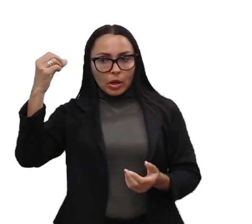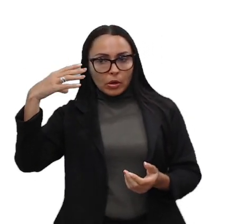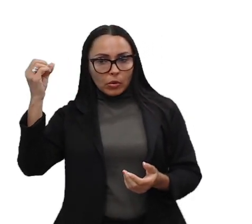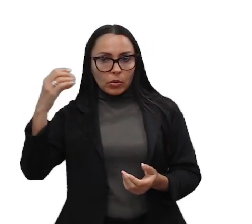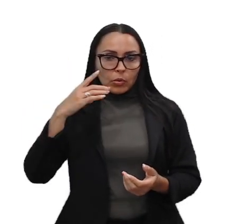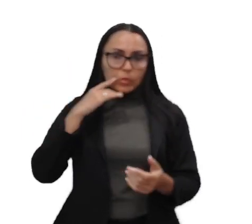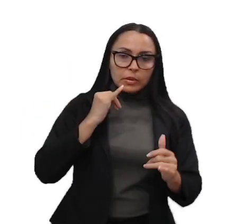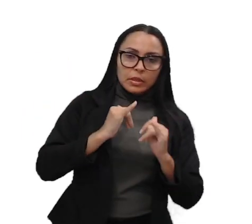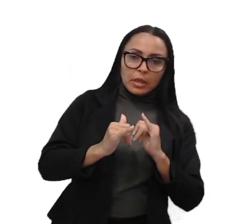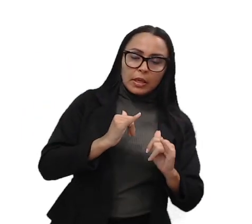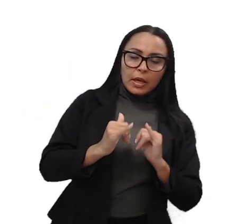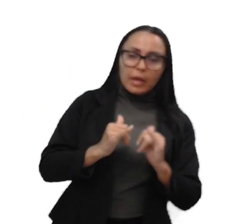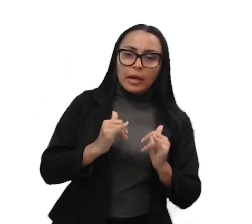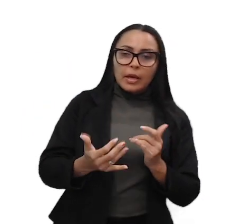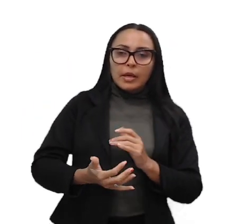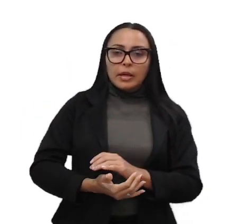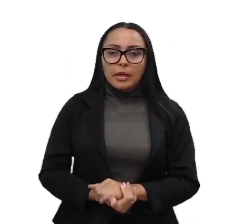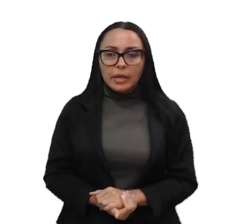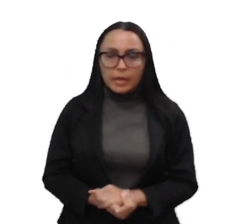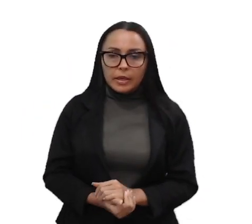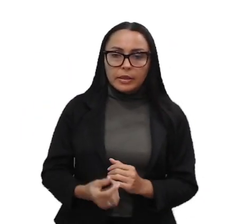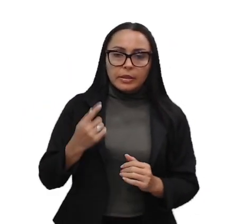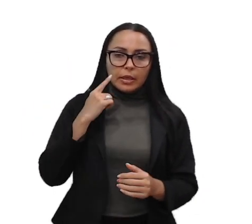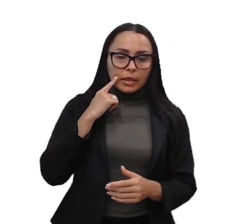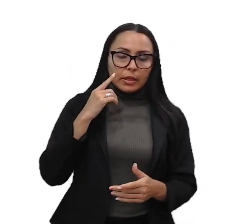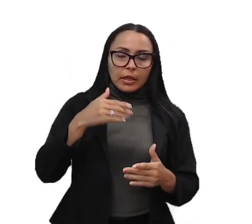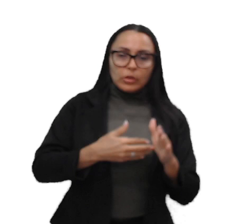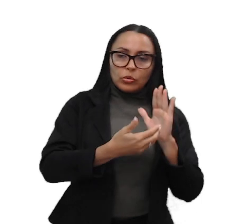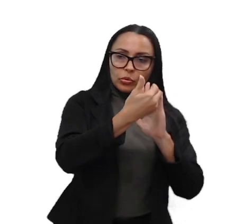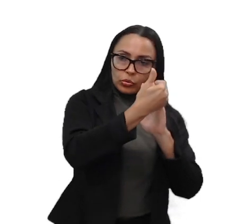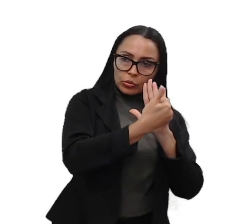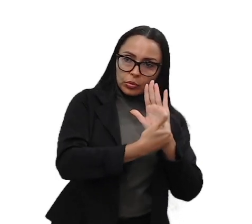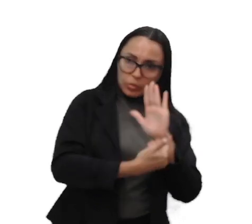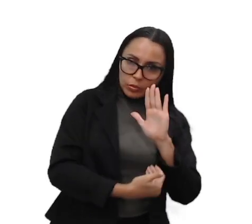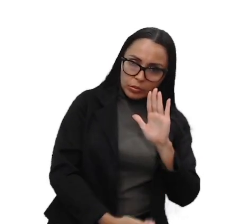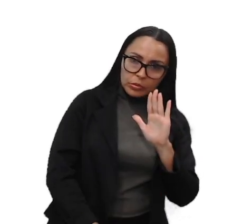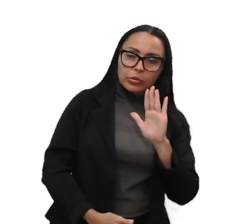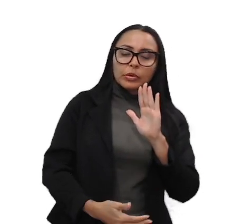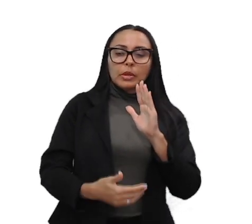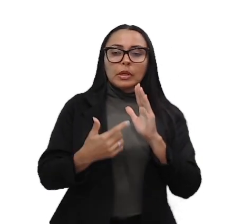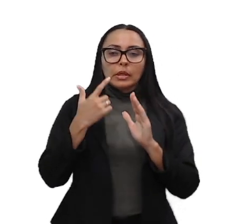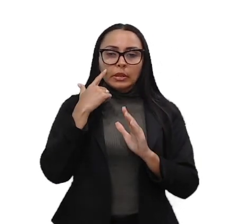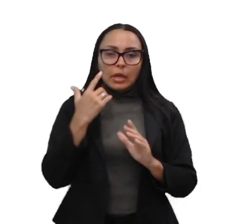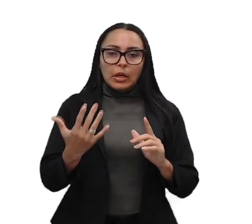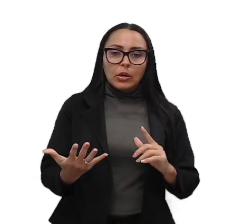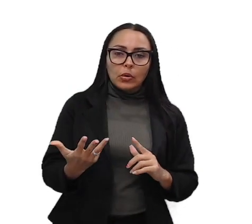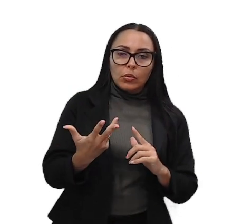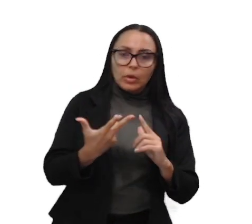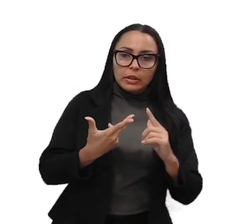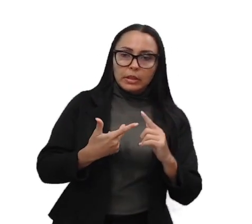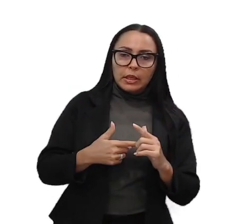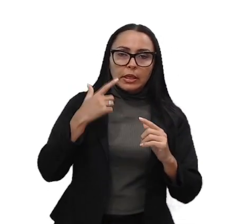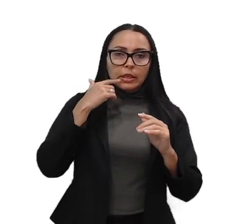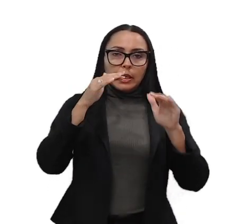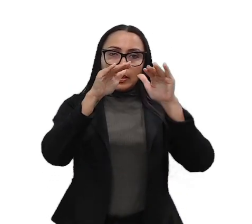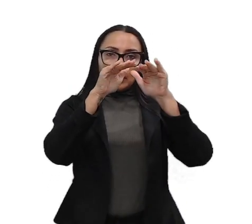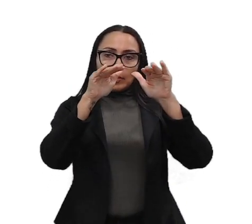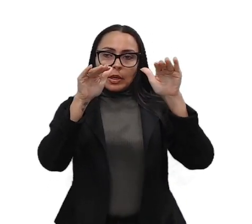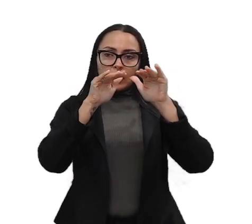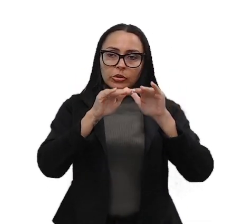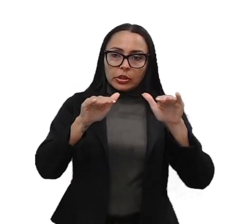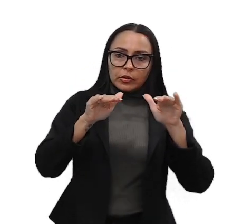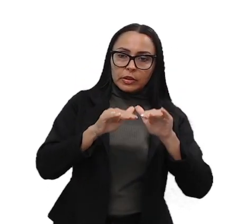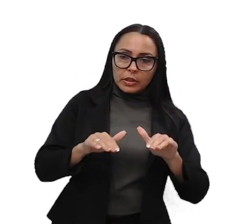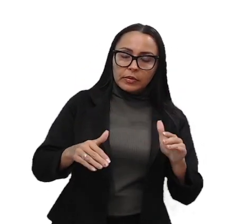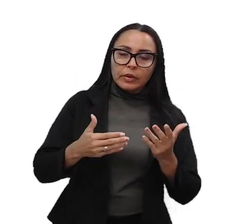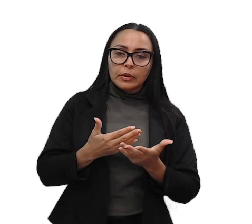de repente que você tiver, vai estar dentro desses custos variáveis, porque a quantidade de prancha que você vai imprimir, vai